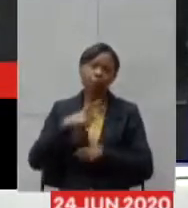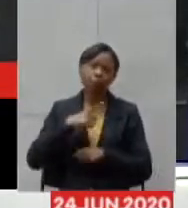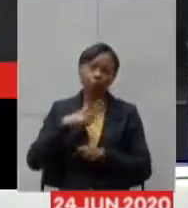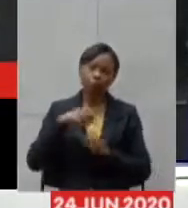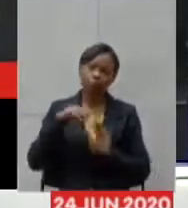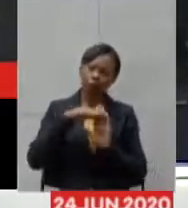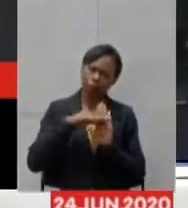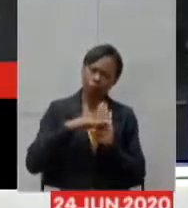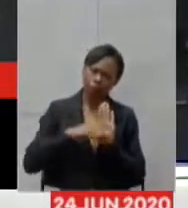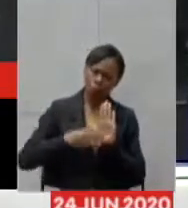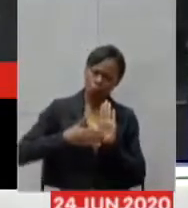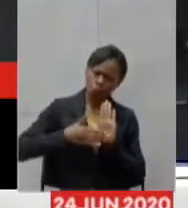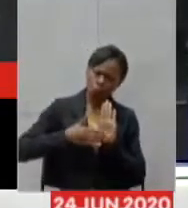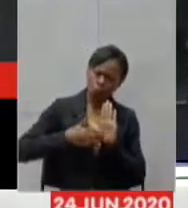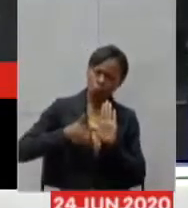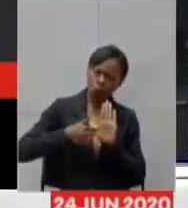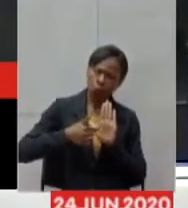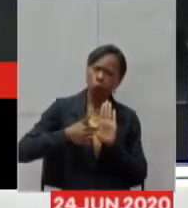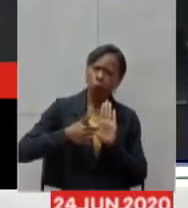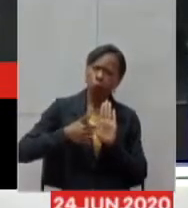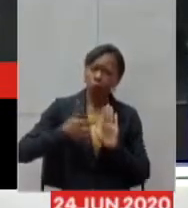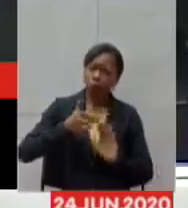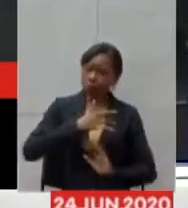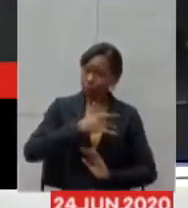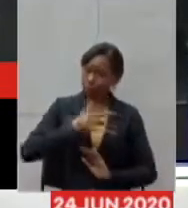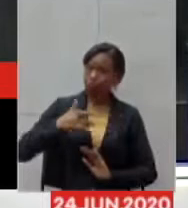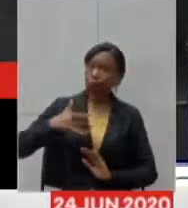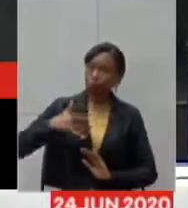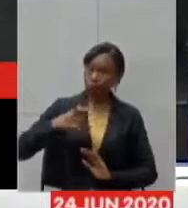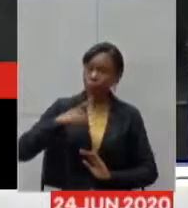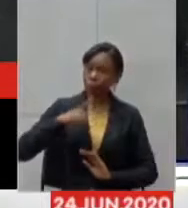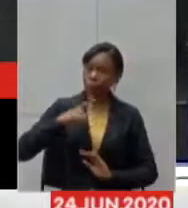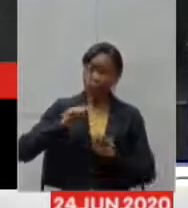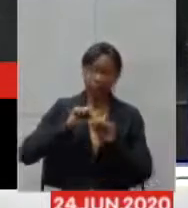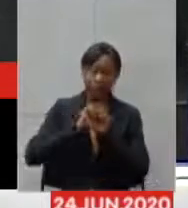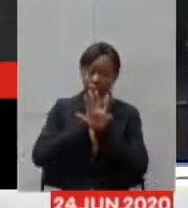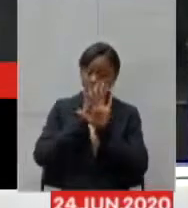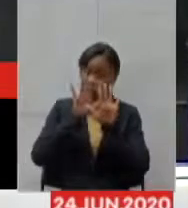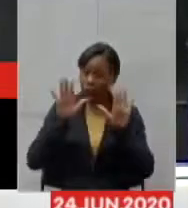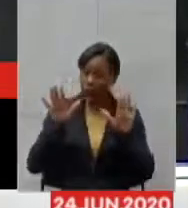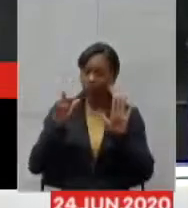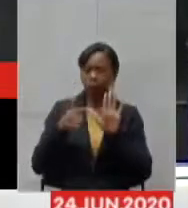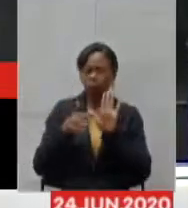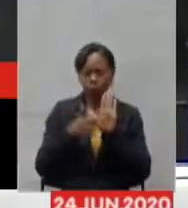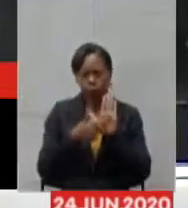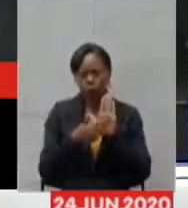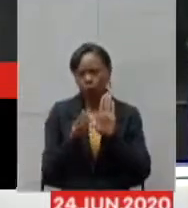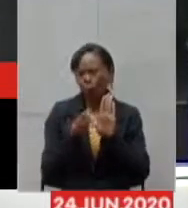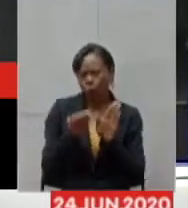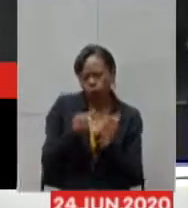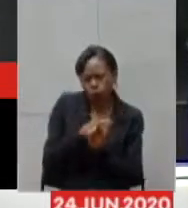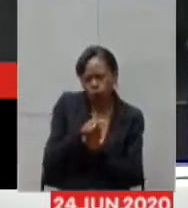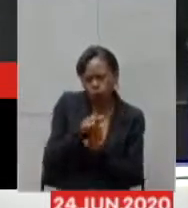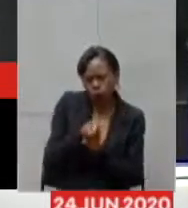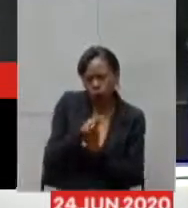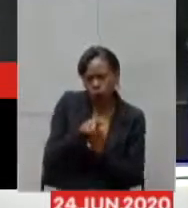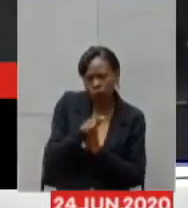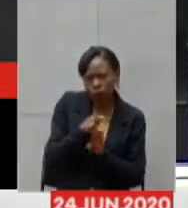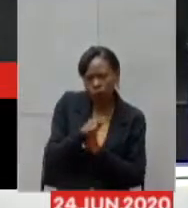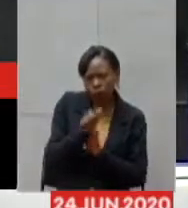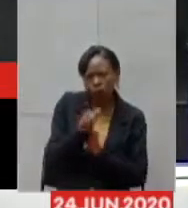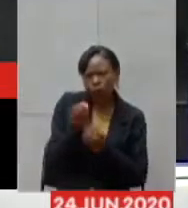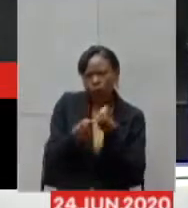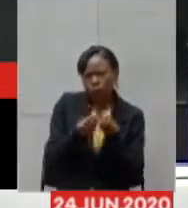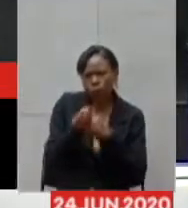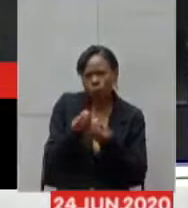claros, ou seja, todas as atividades econômicas hoje têm protocolos sanitários de como deve ser a conduta em momento